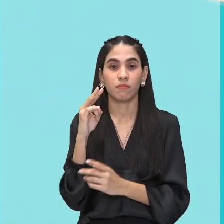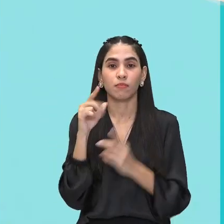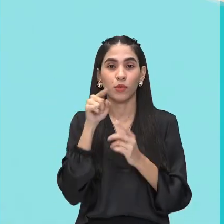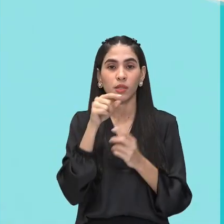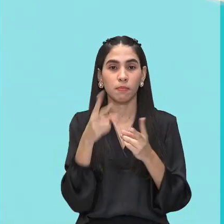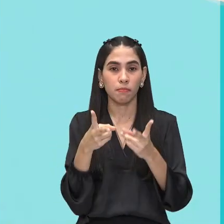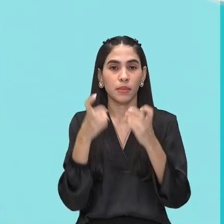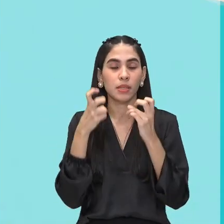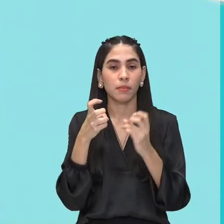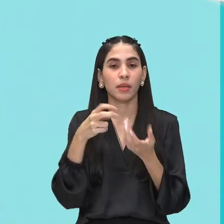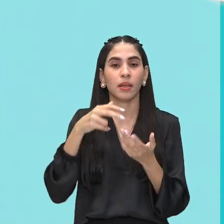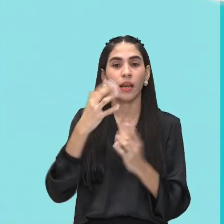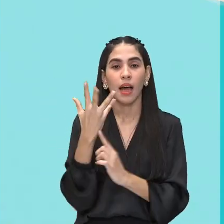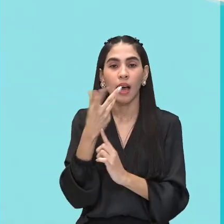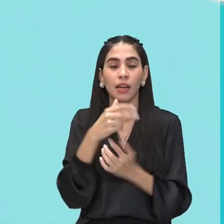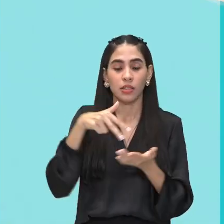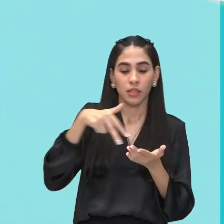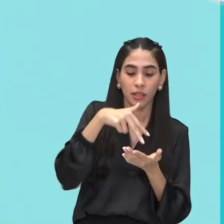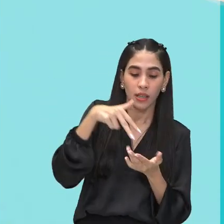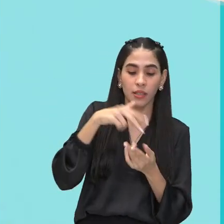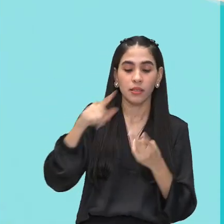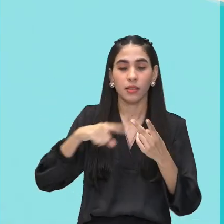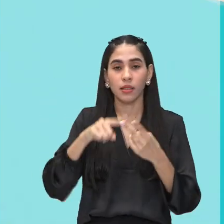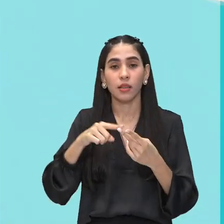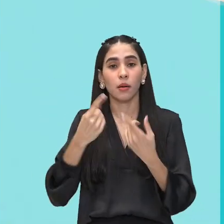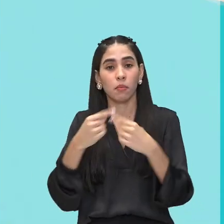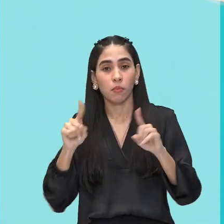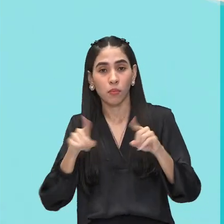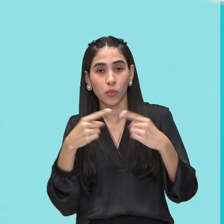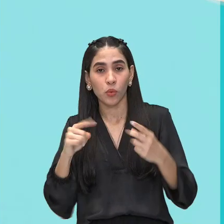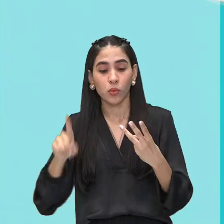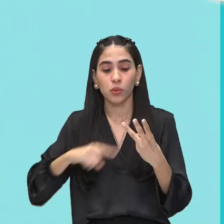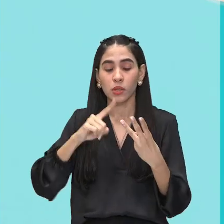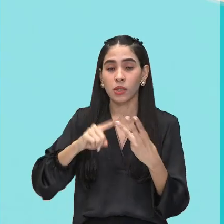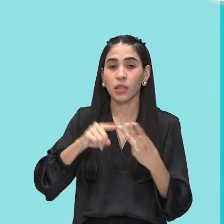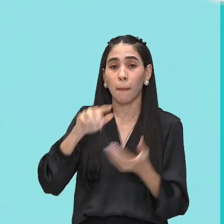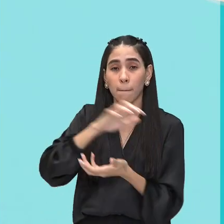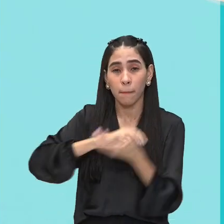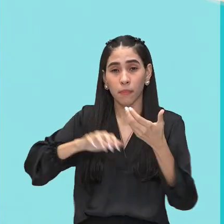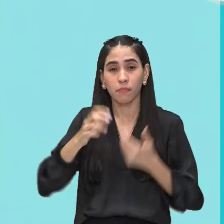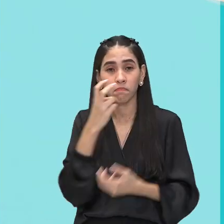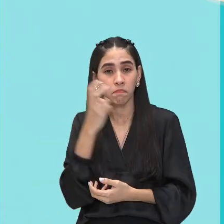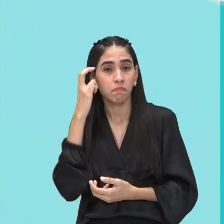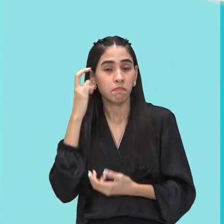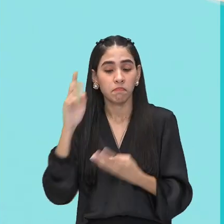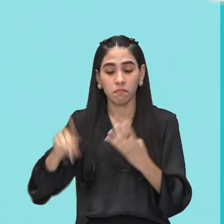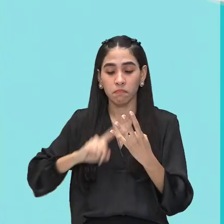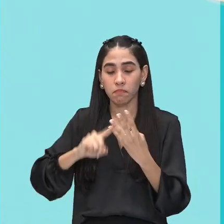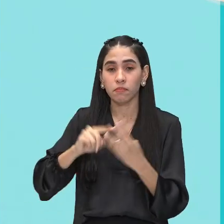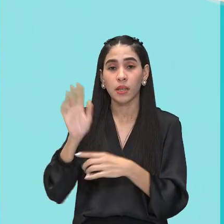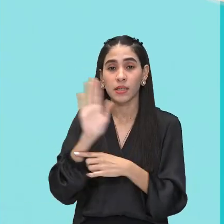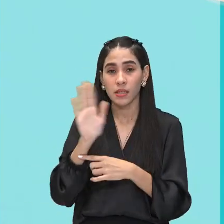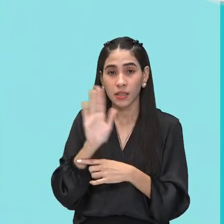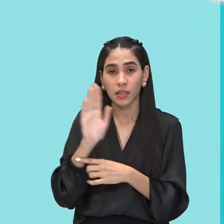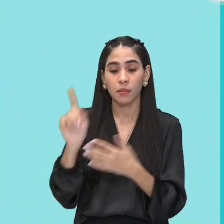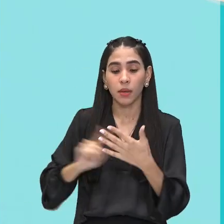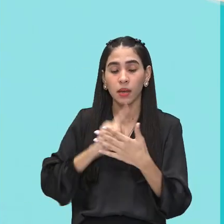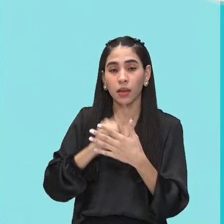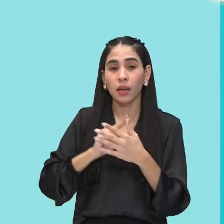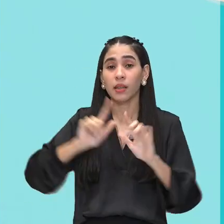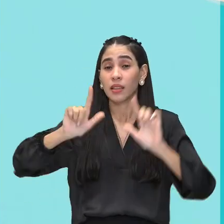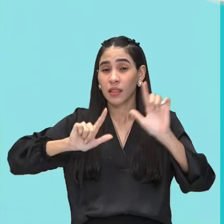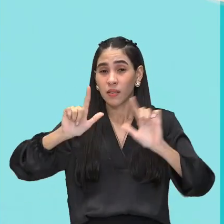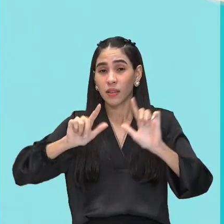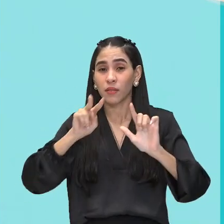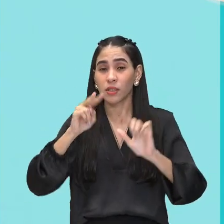vai ver arte na dança, na música, nas manifestações folclóricas, no cinema, na própria novela que